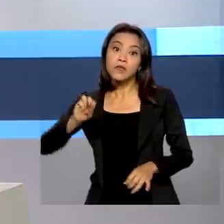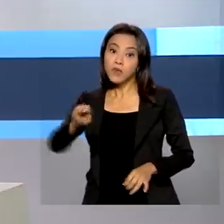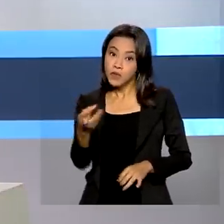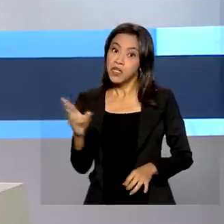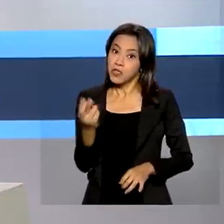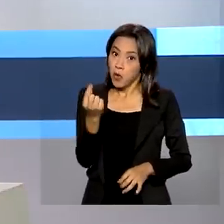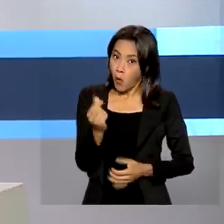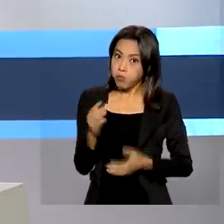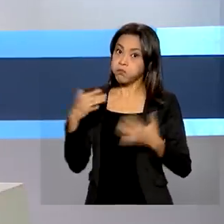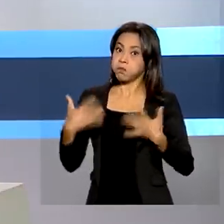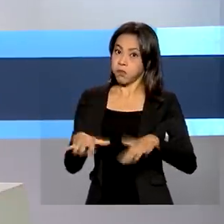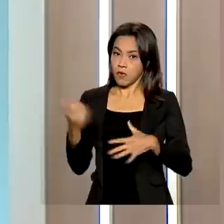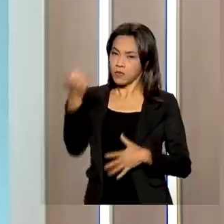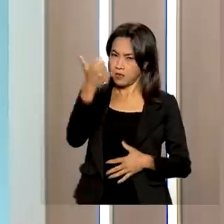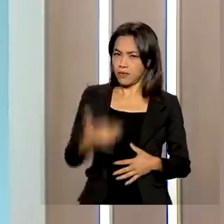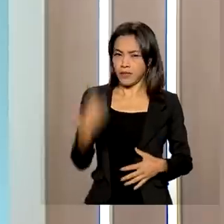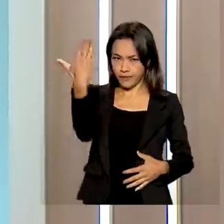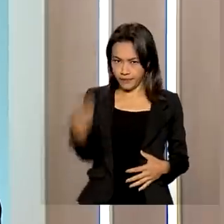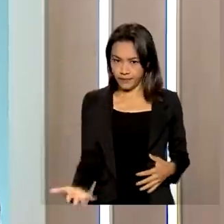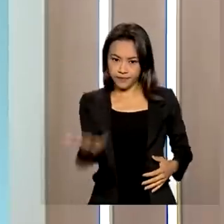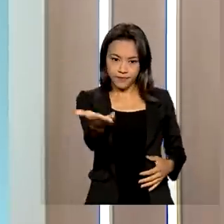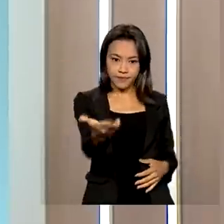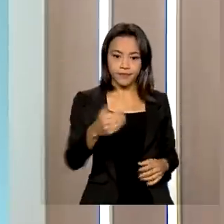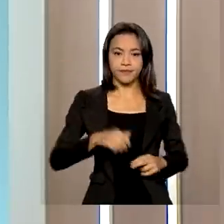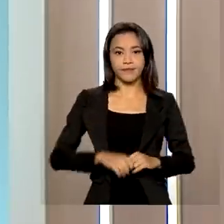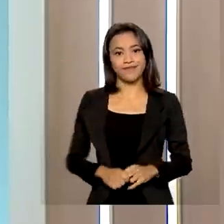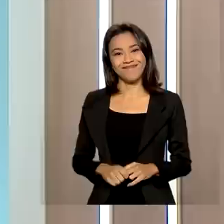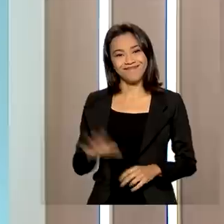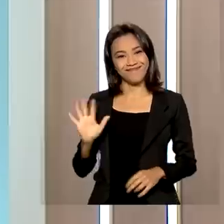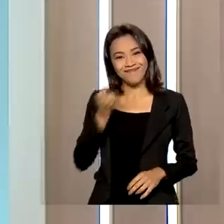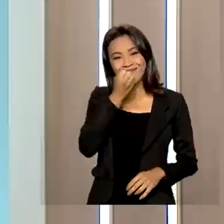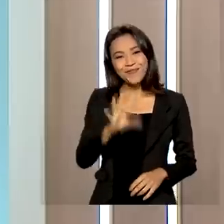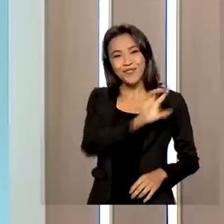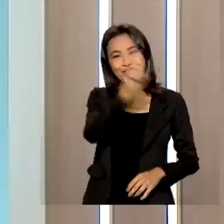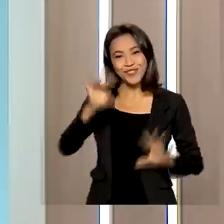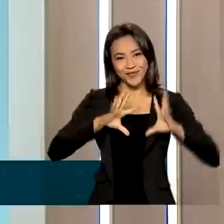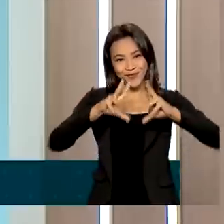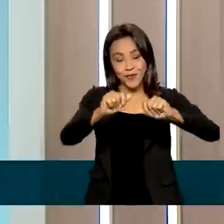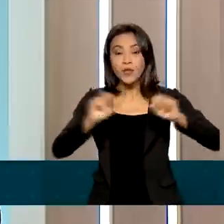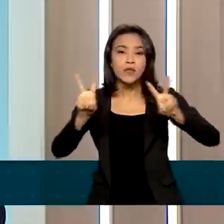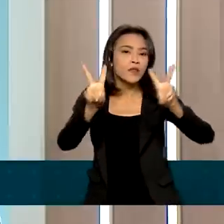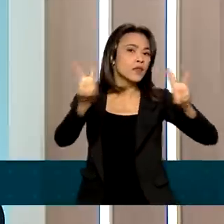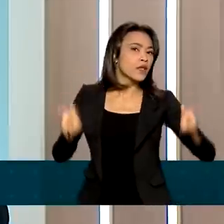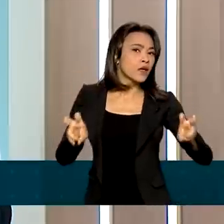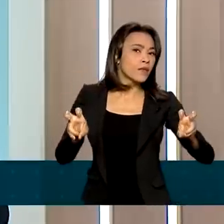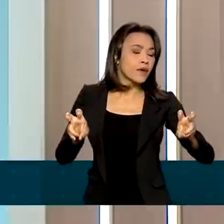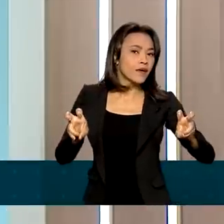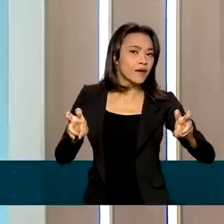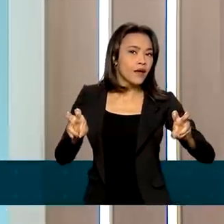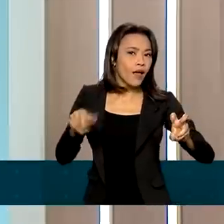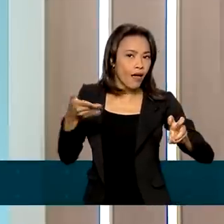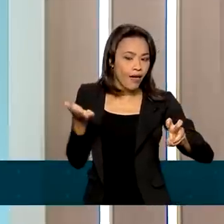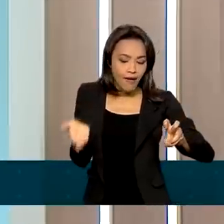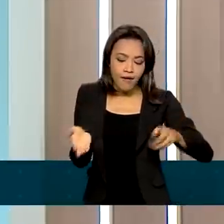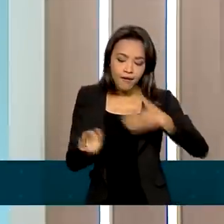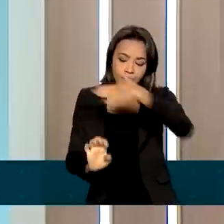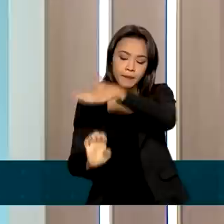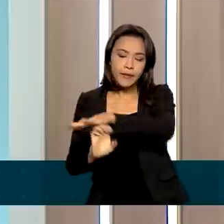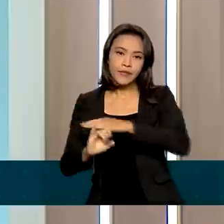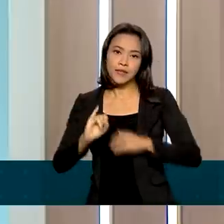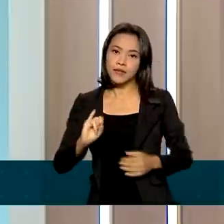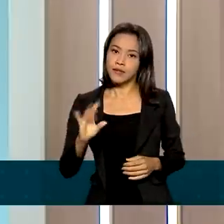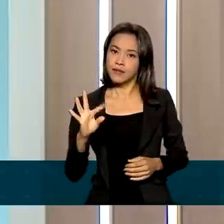Ricardo Caldas comenta. Bom dia, bom dia a todos. O nosso tema de hoje é a empresa Itaipu Binacional.